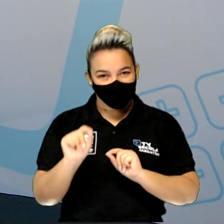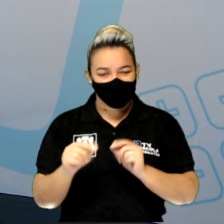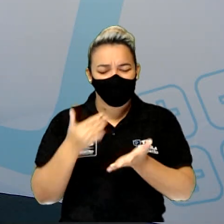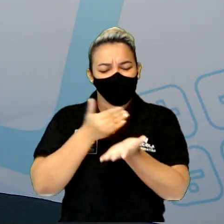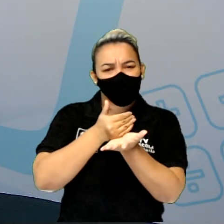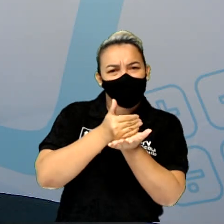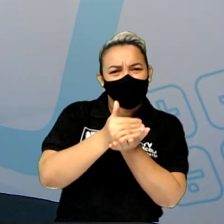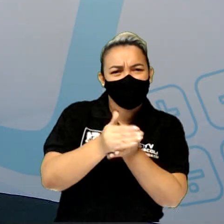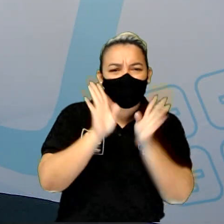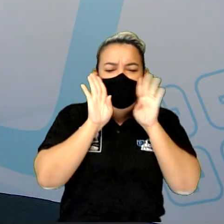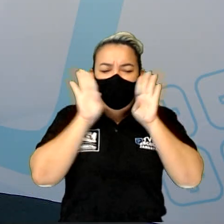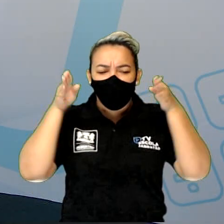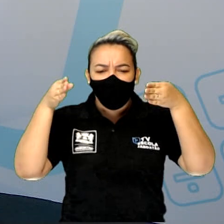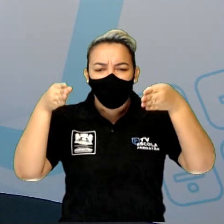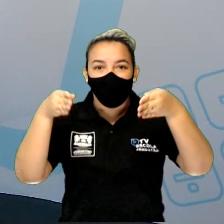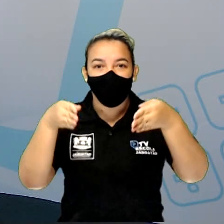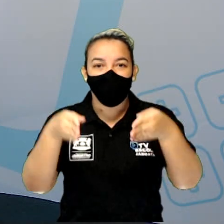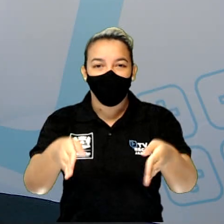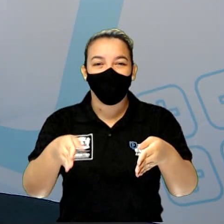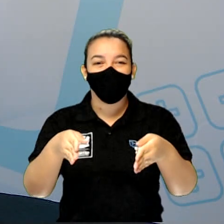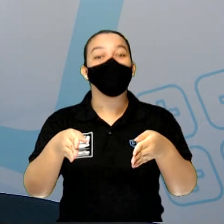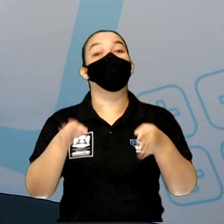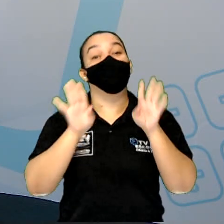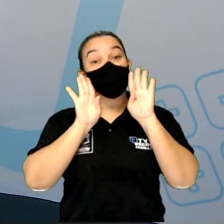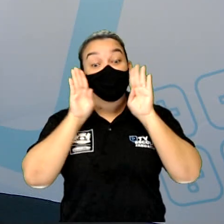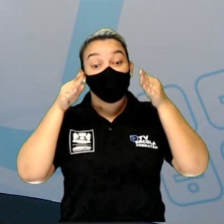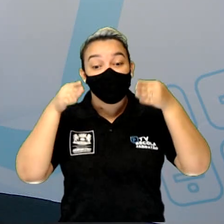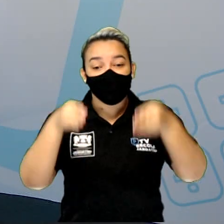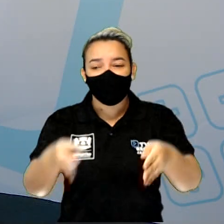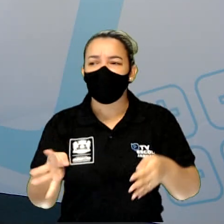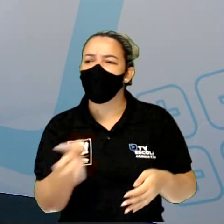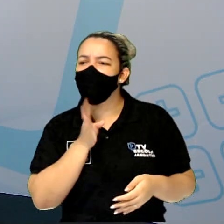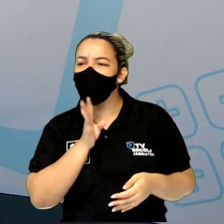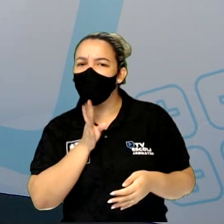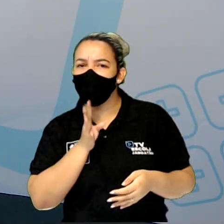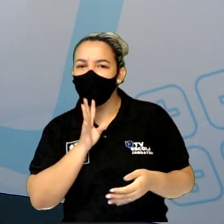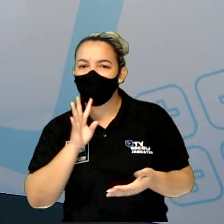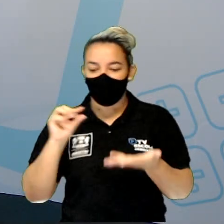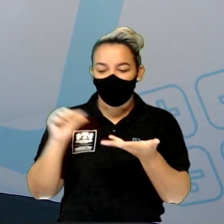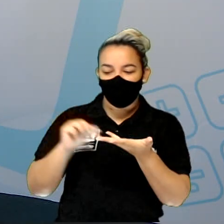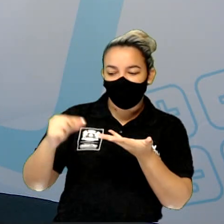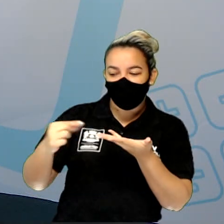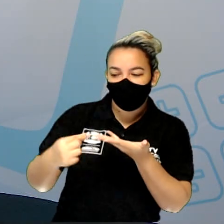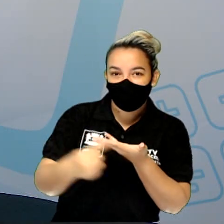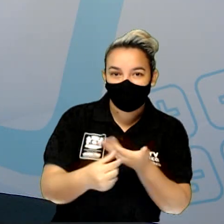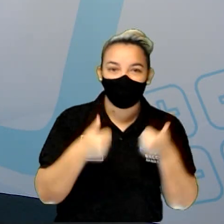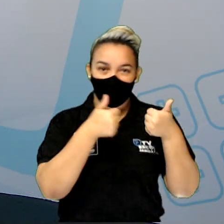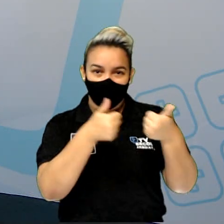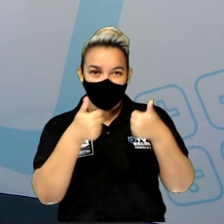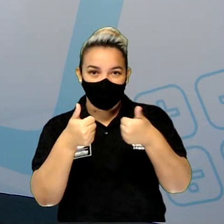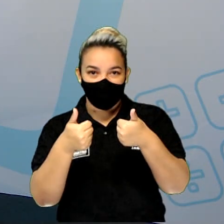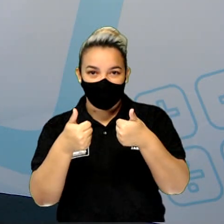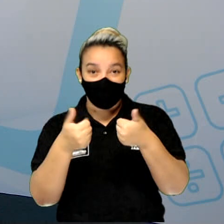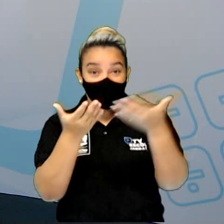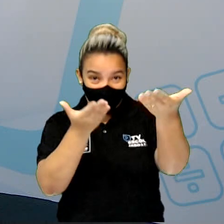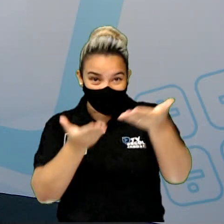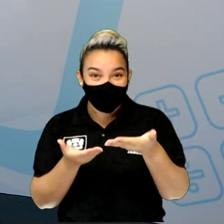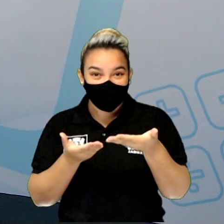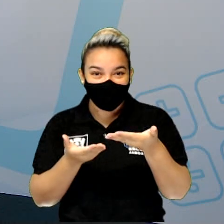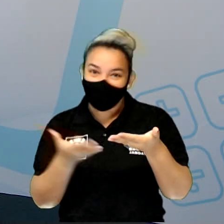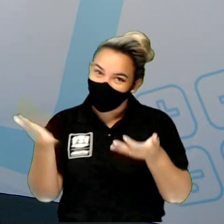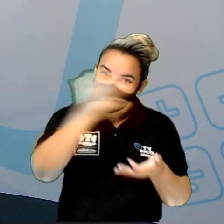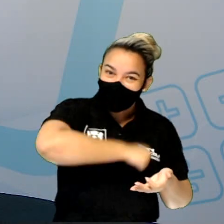começar a focar diretamente no conhecimento dos continentes. Beleza? Está convidado?